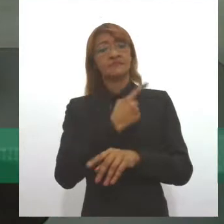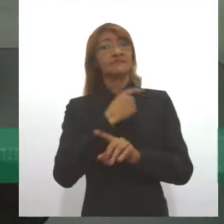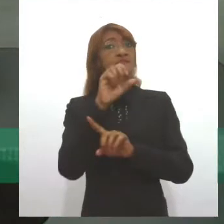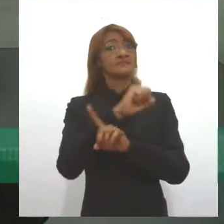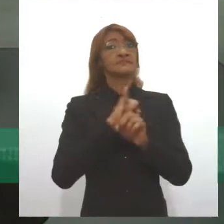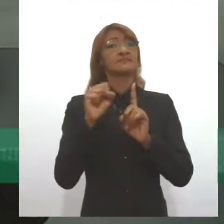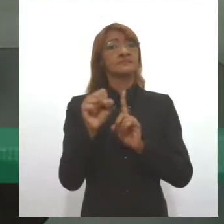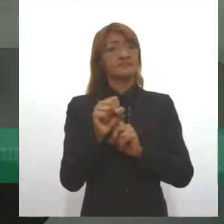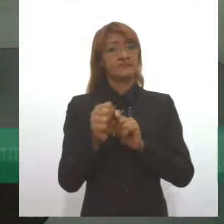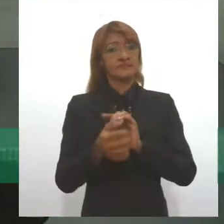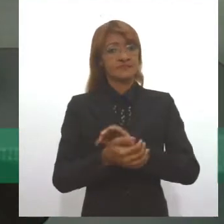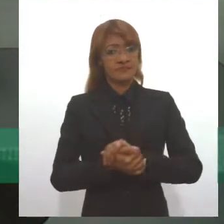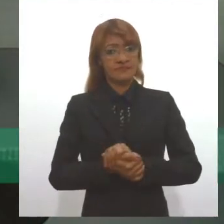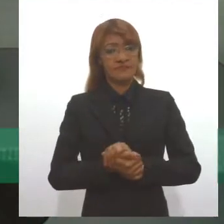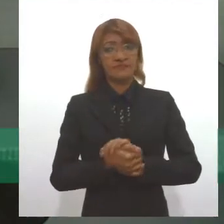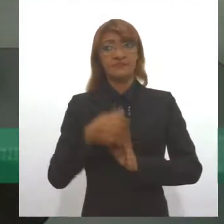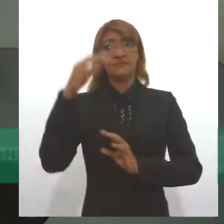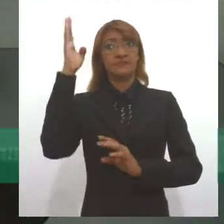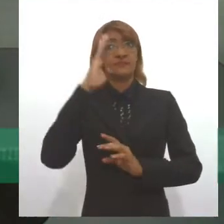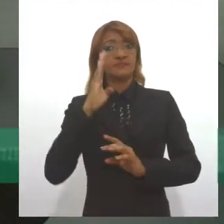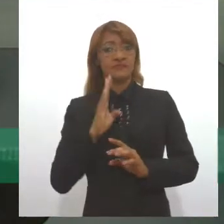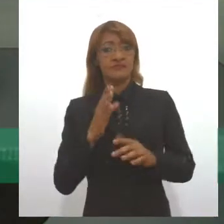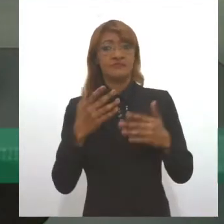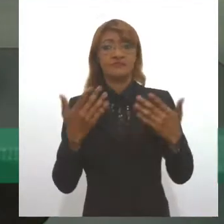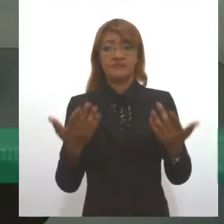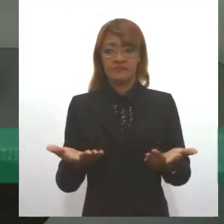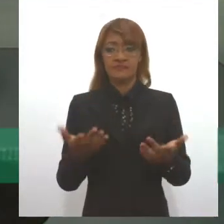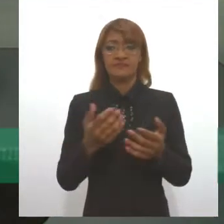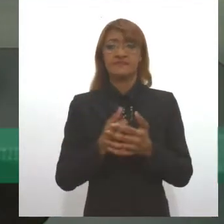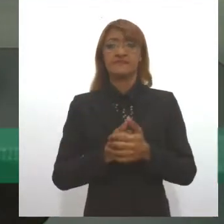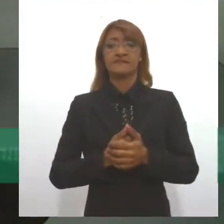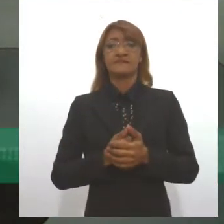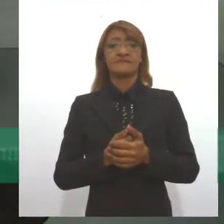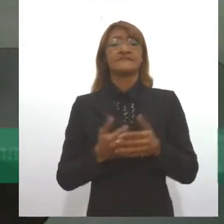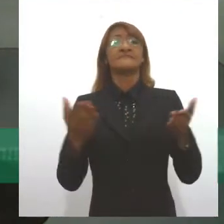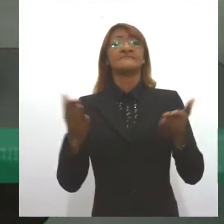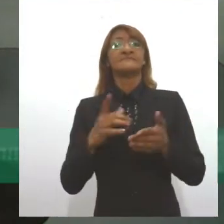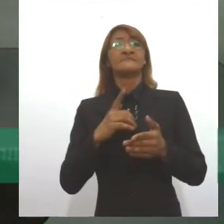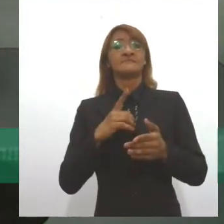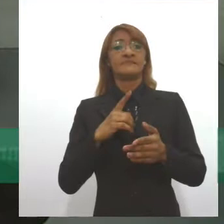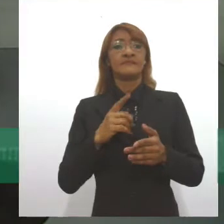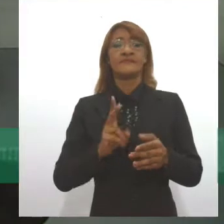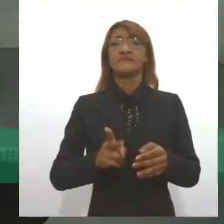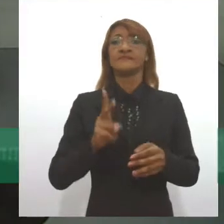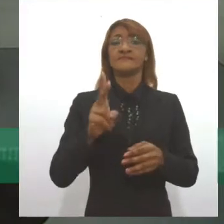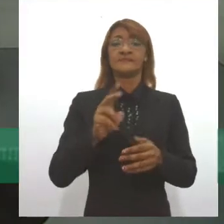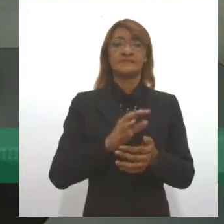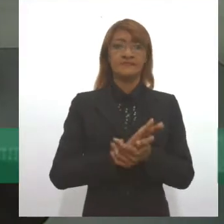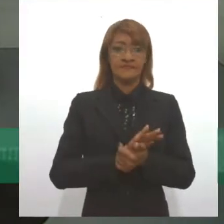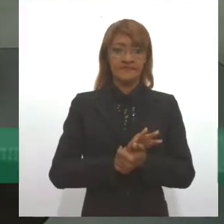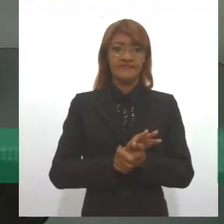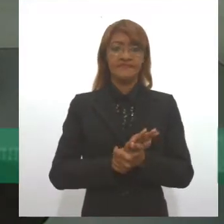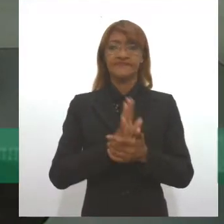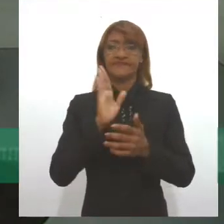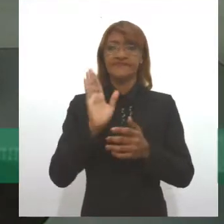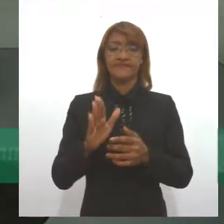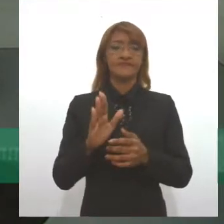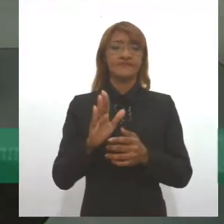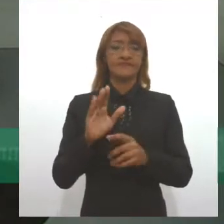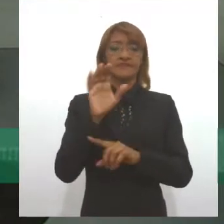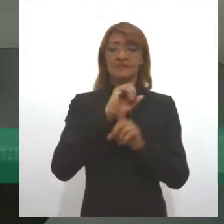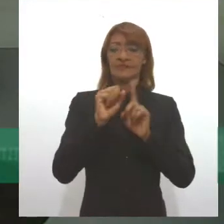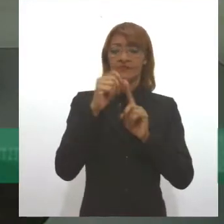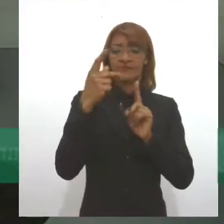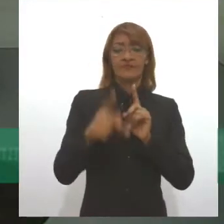integra a sociedade brasileira, historicamente tem contribuído com a formação histórico-social do nosso